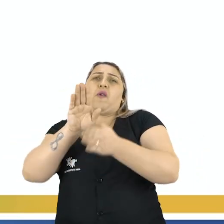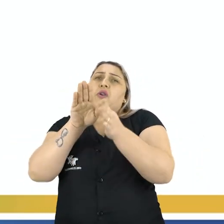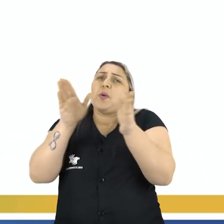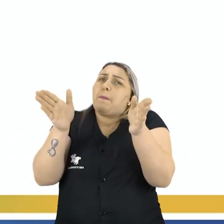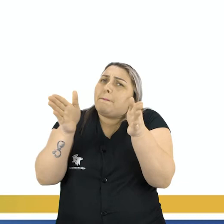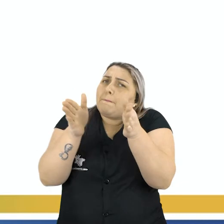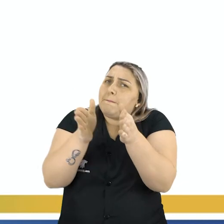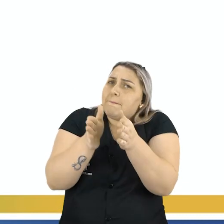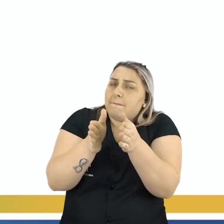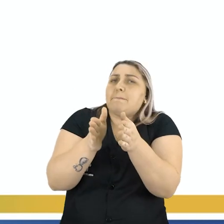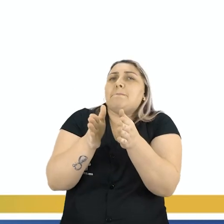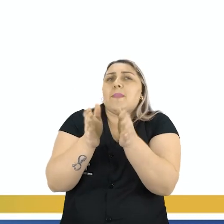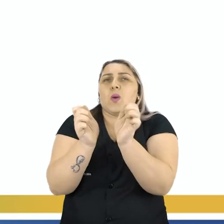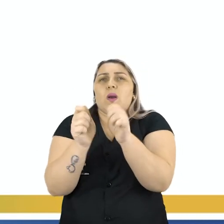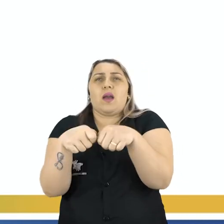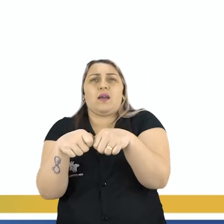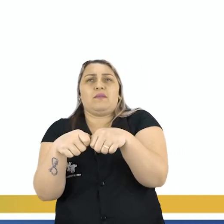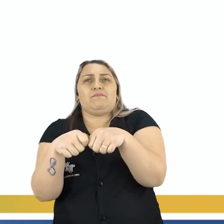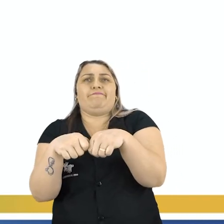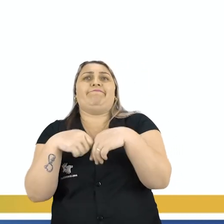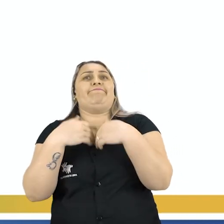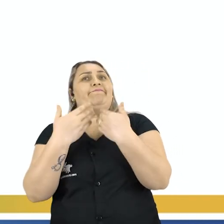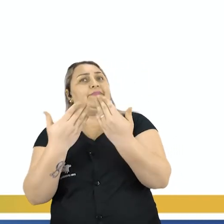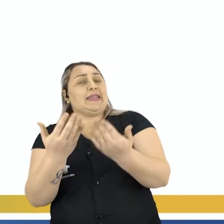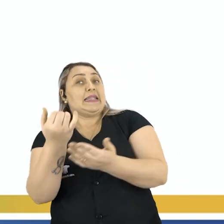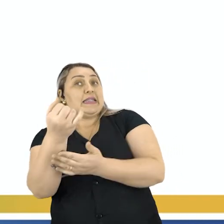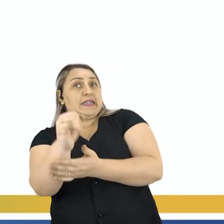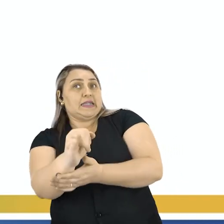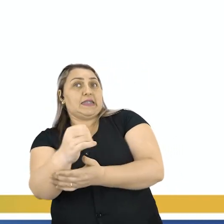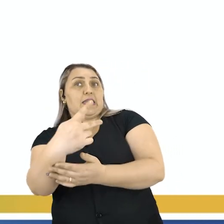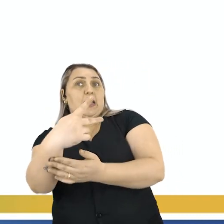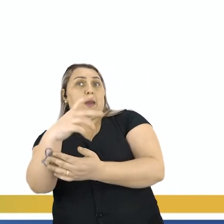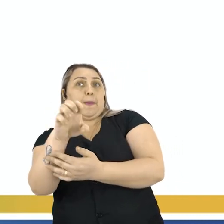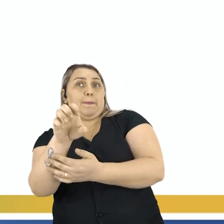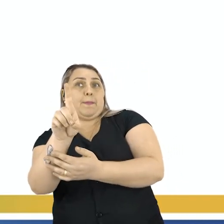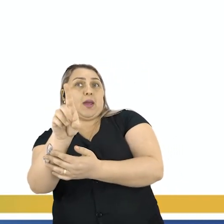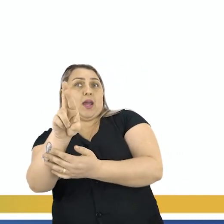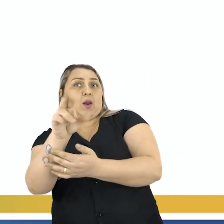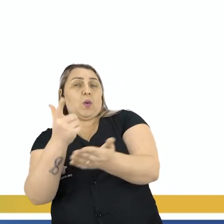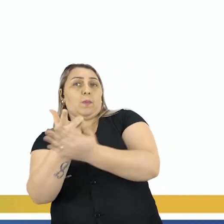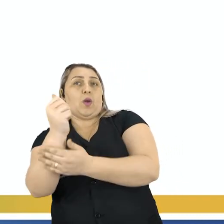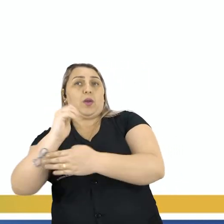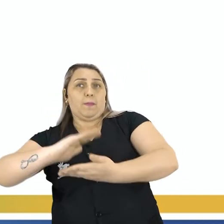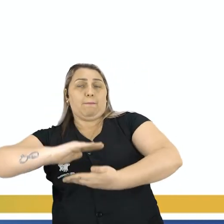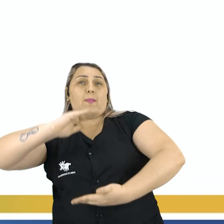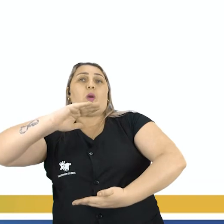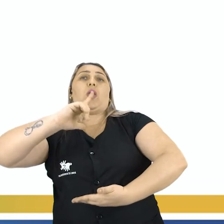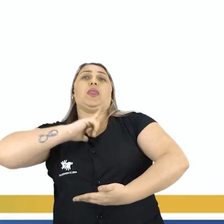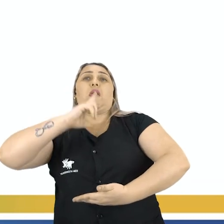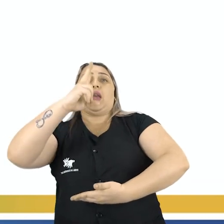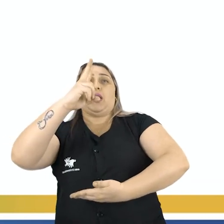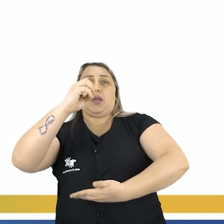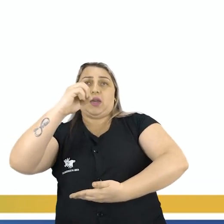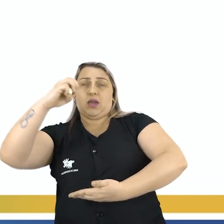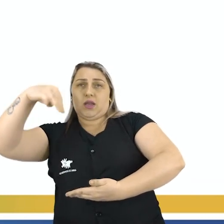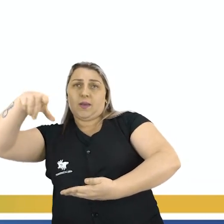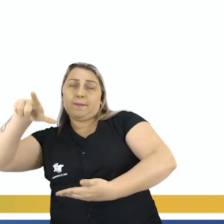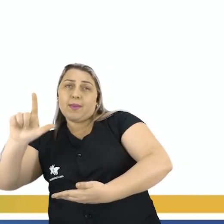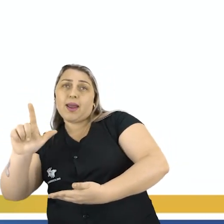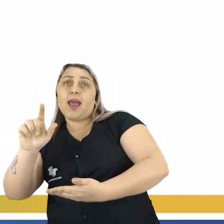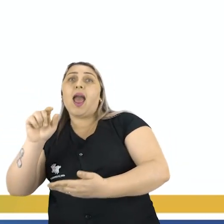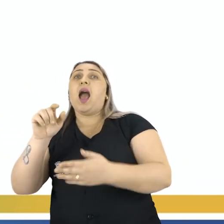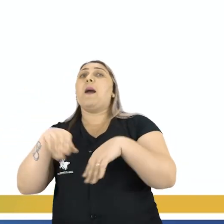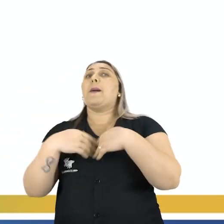garrafa De menor capacidade Se Pedro Se Comprou A de maior Ele tem 500 ml Na